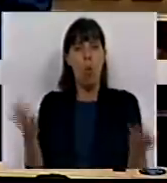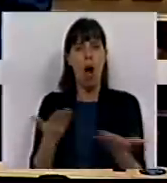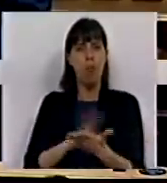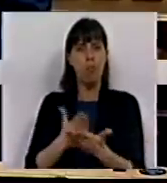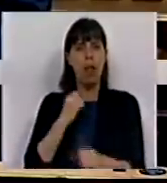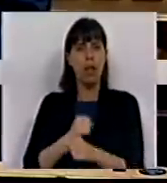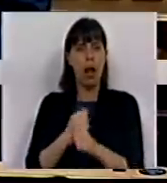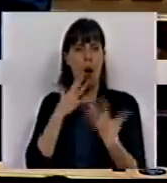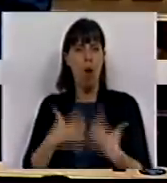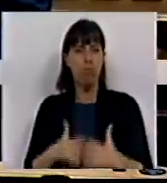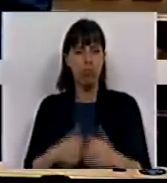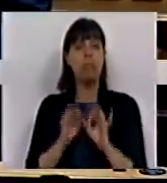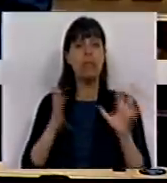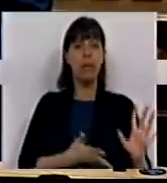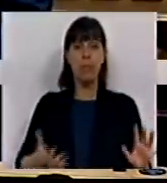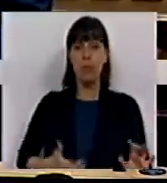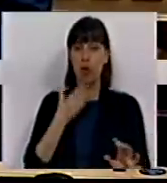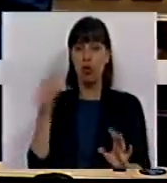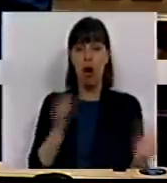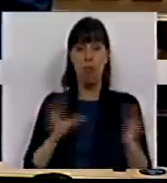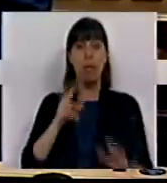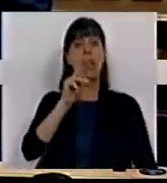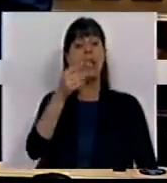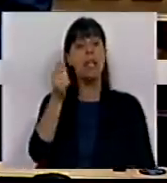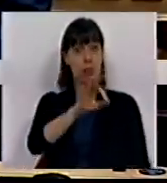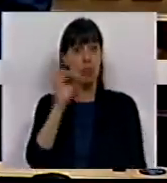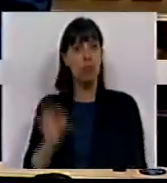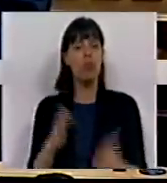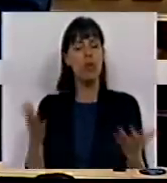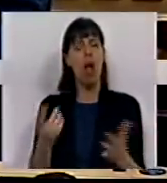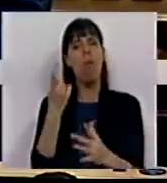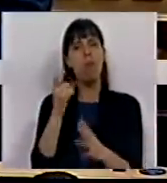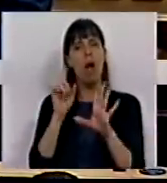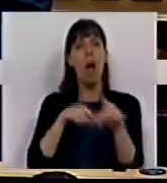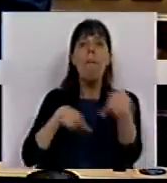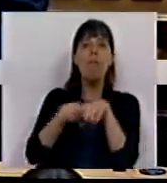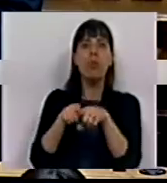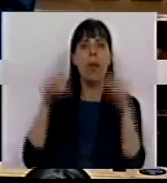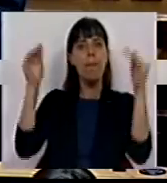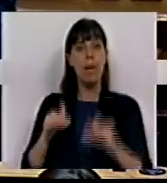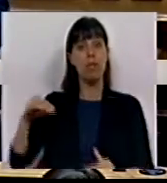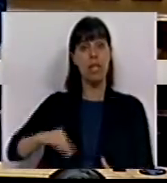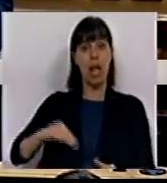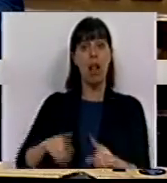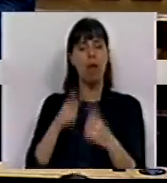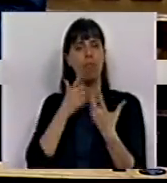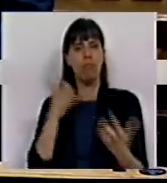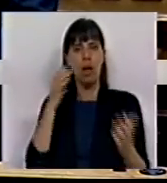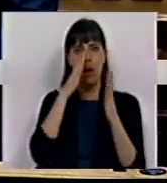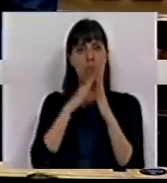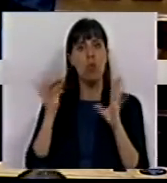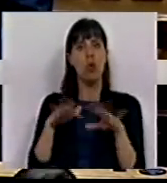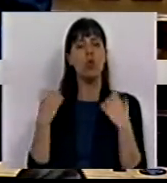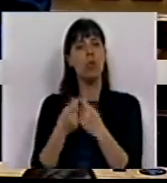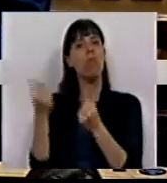e a instabilidade laboral, a par do desemprego jovem na ordem dos 35% e ainda a política dos baixos salários em que assenta o modelo